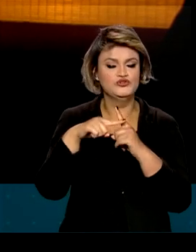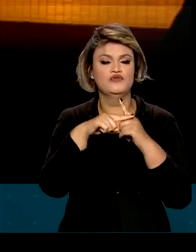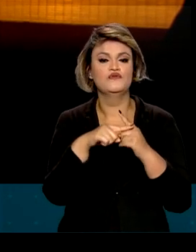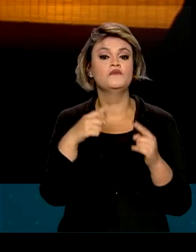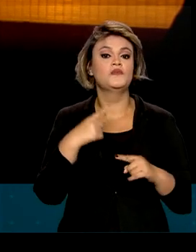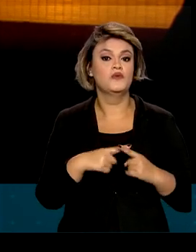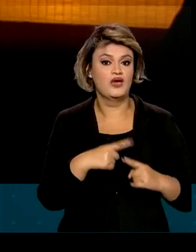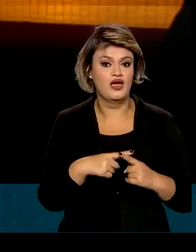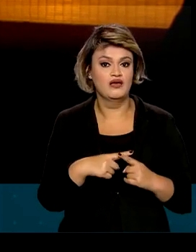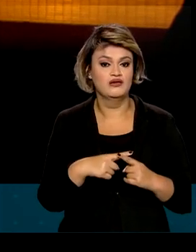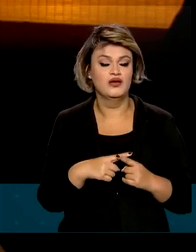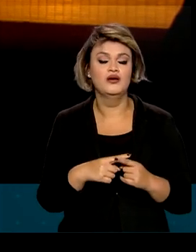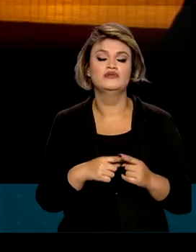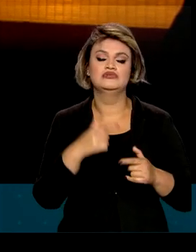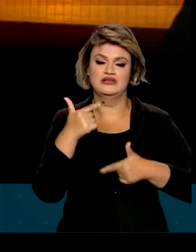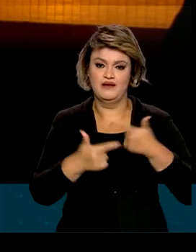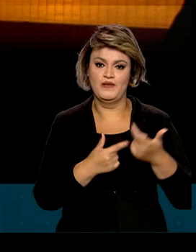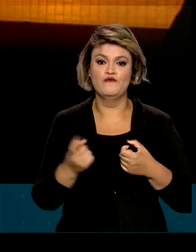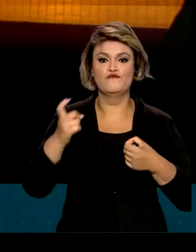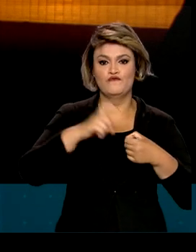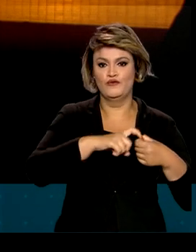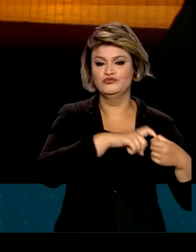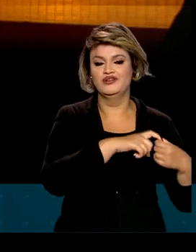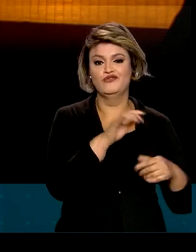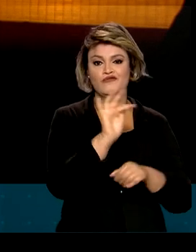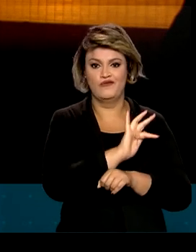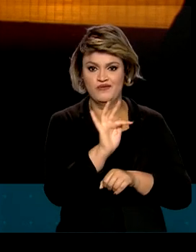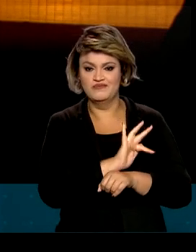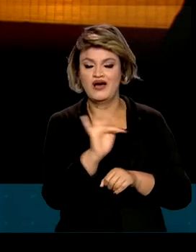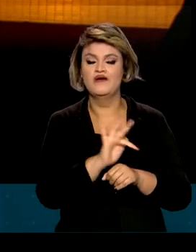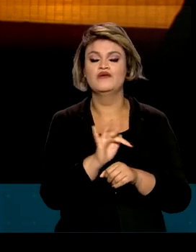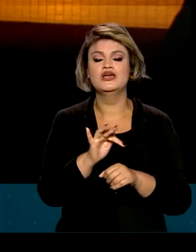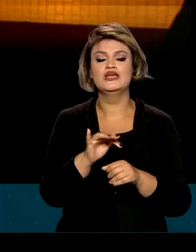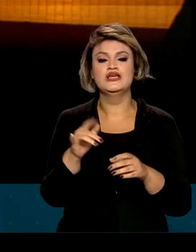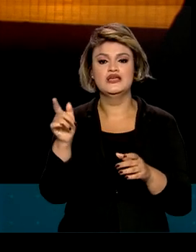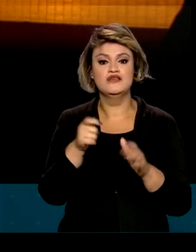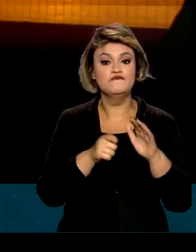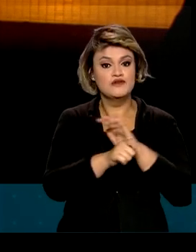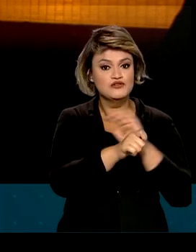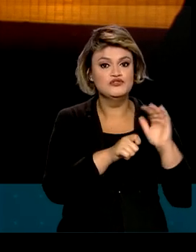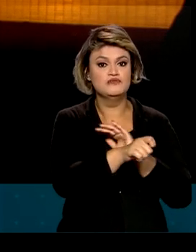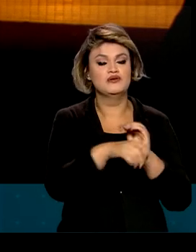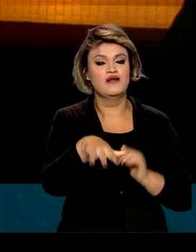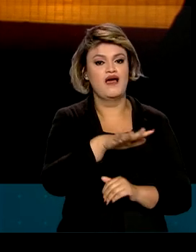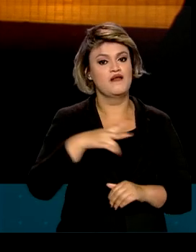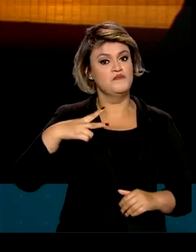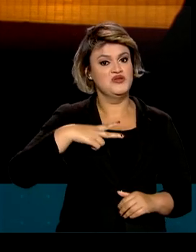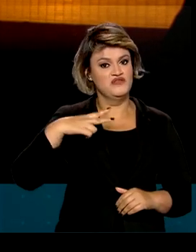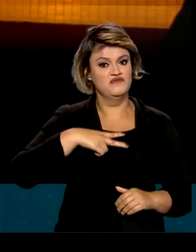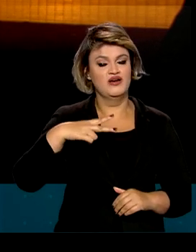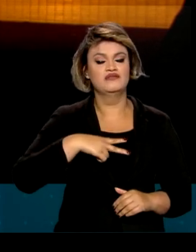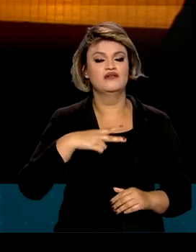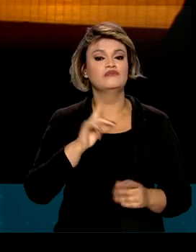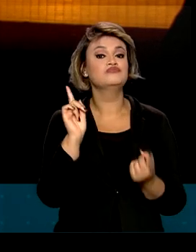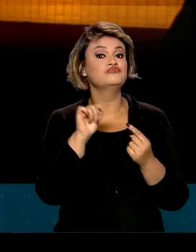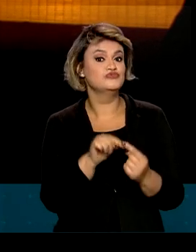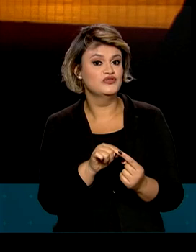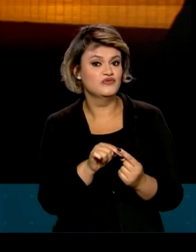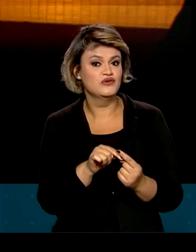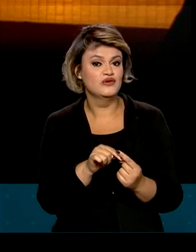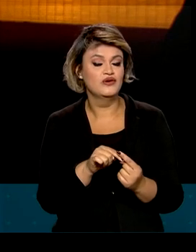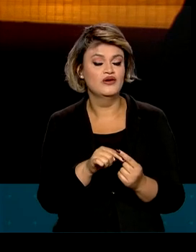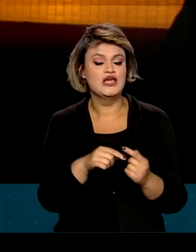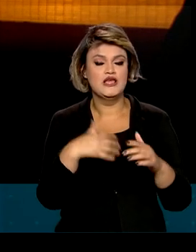baseadas na retomada dos empregos formais e no aumento dos investimentos privados em decorrência de